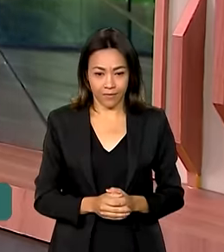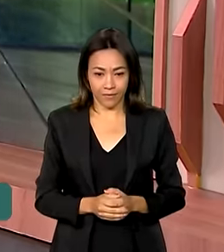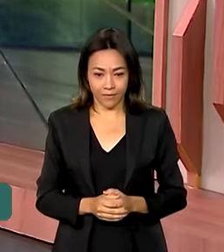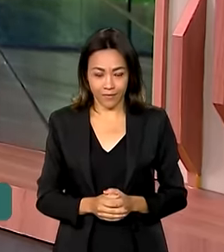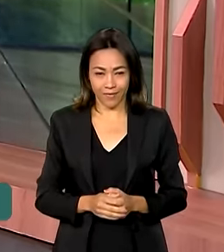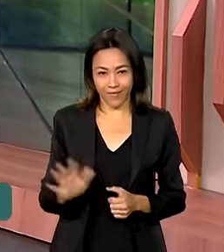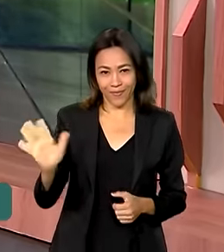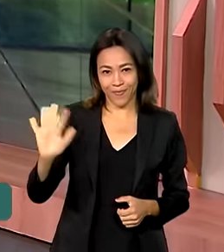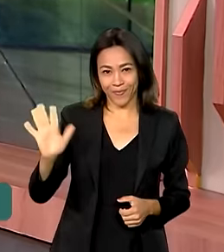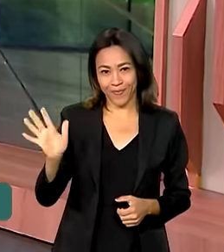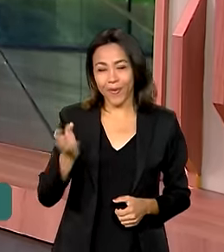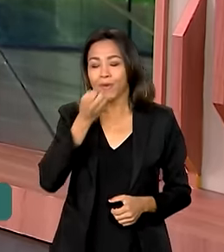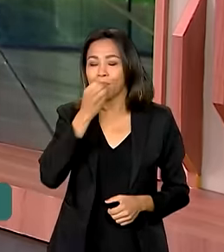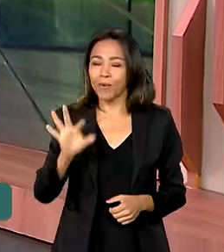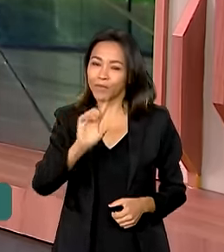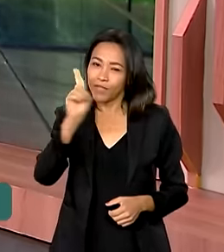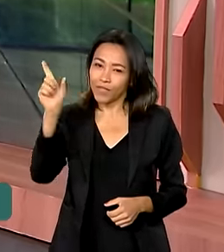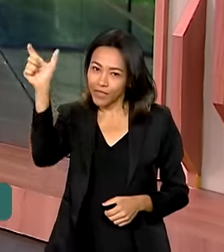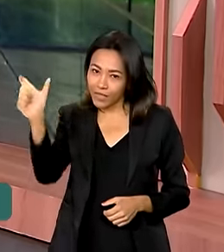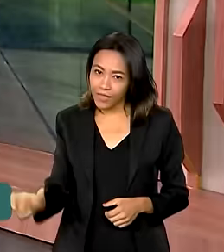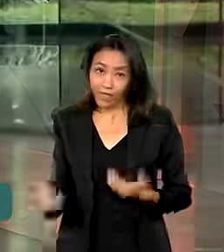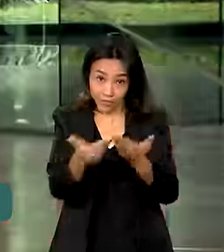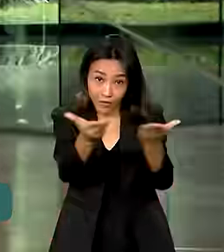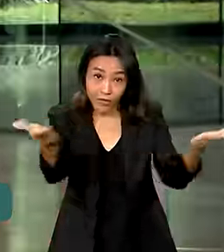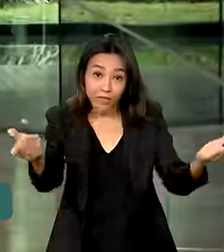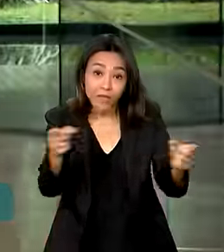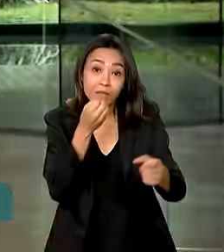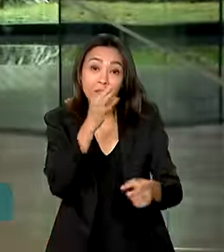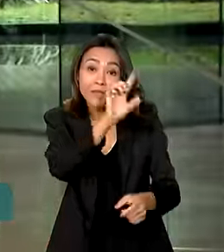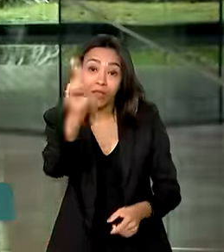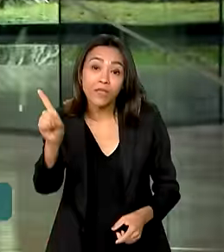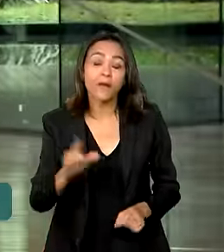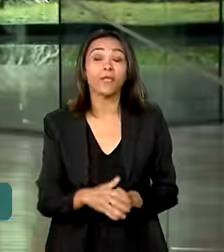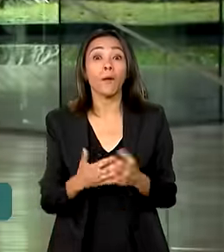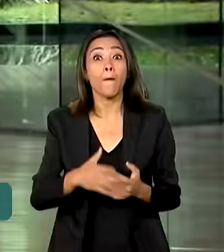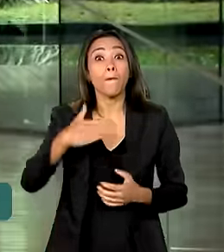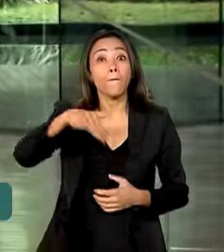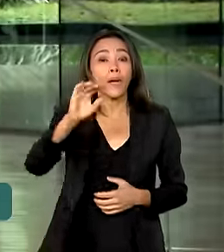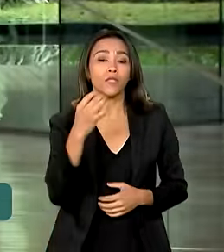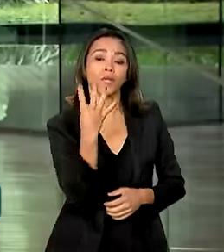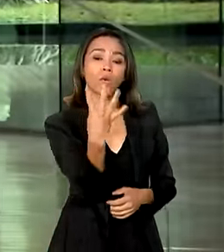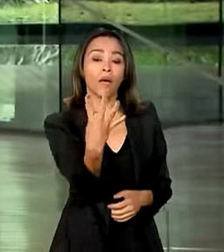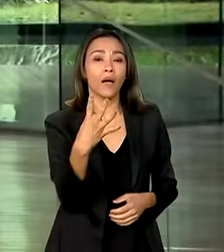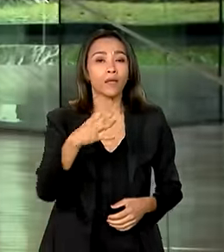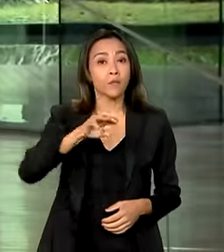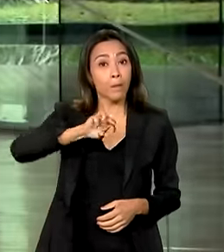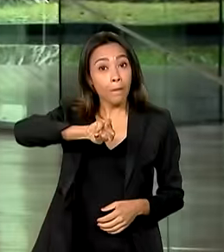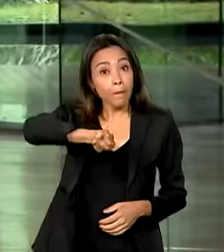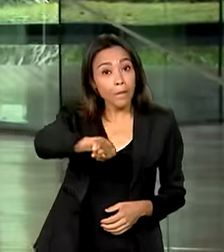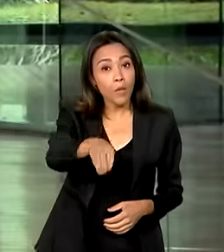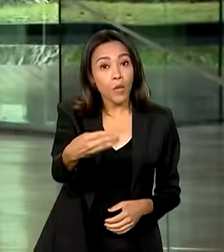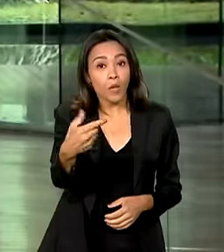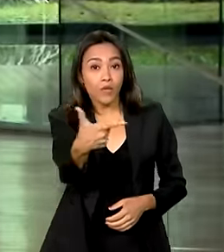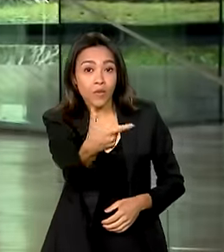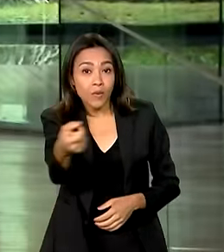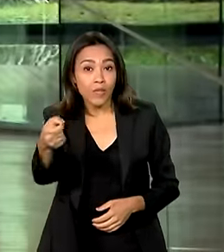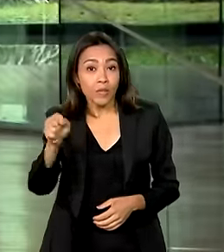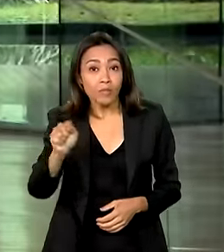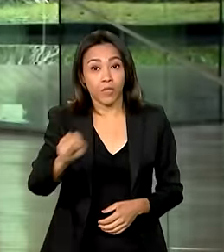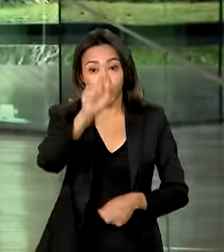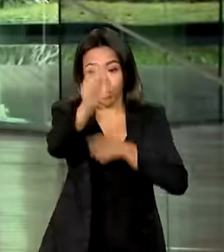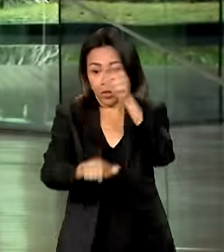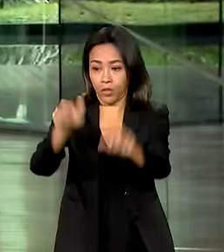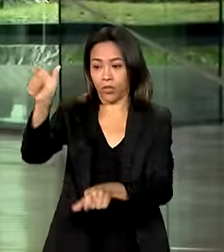Oi, Vanessa. Bom dia a você, bom dia a todos. Olha, mais de 4 milhões e 200 mil trabalhadores